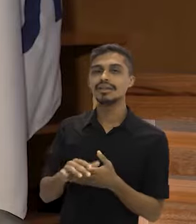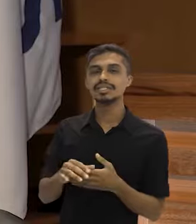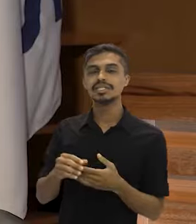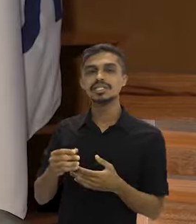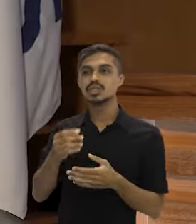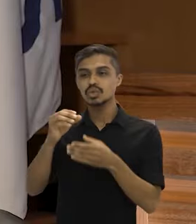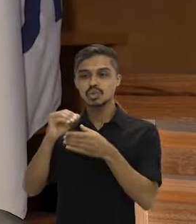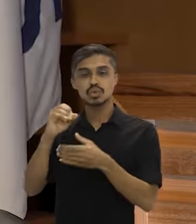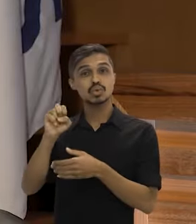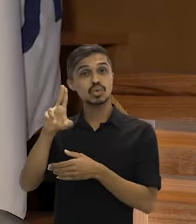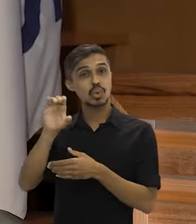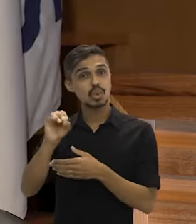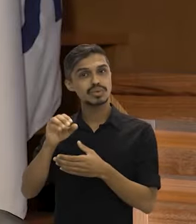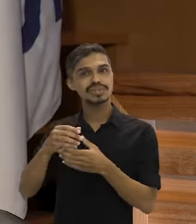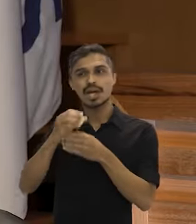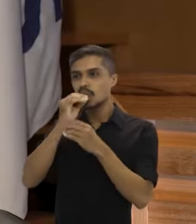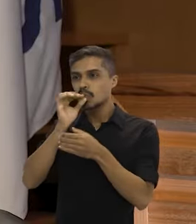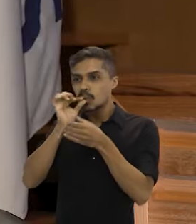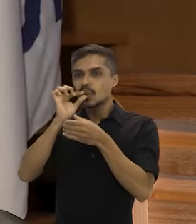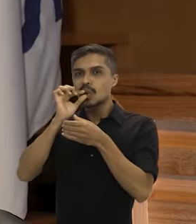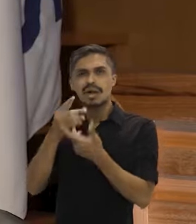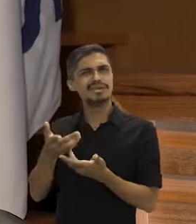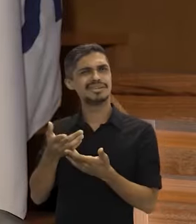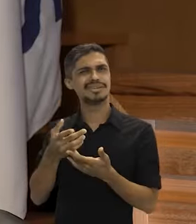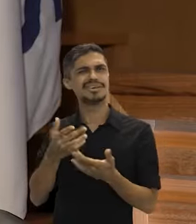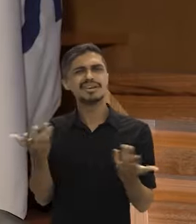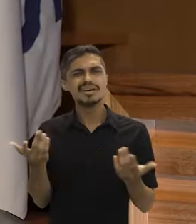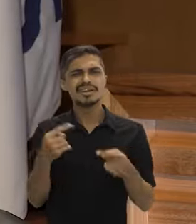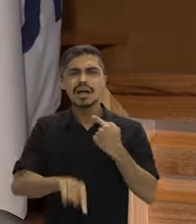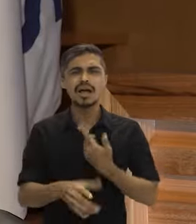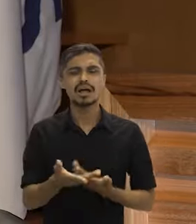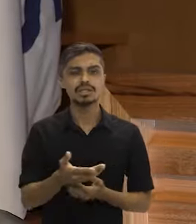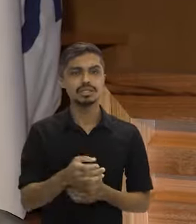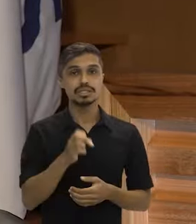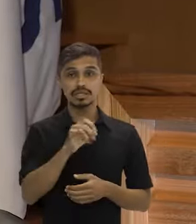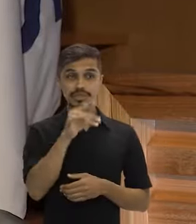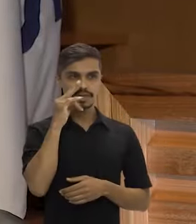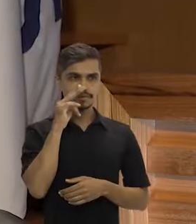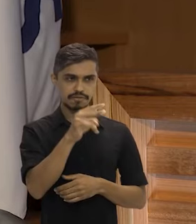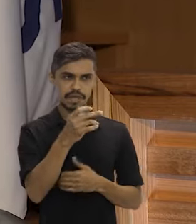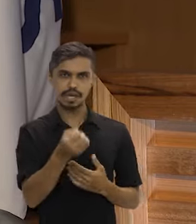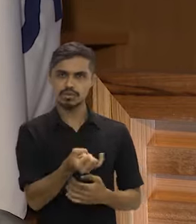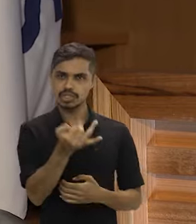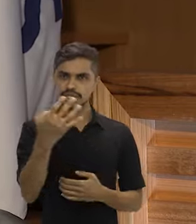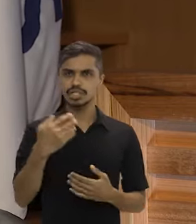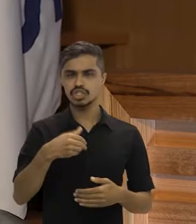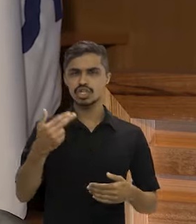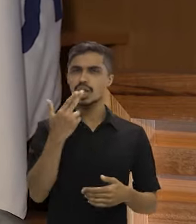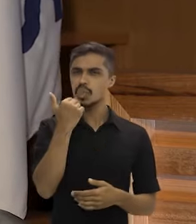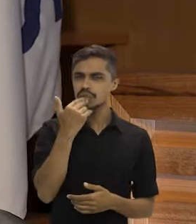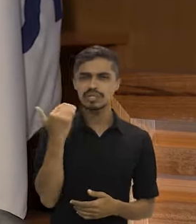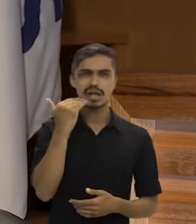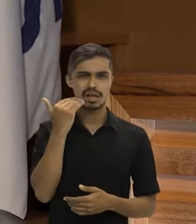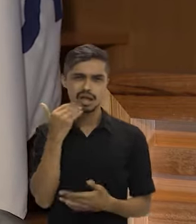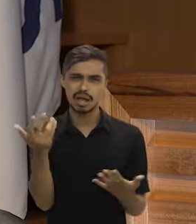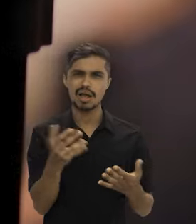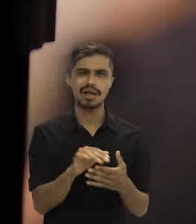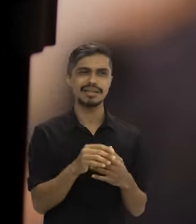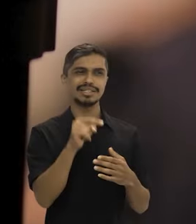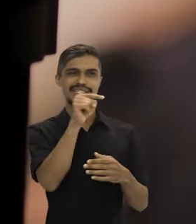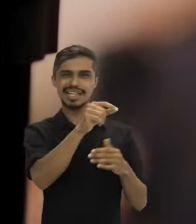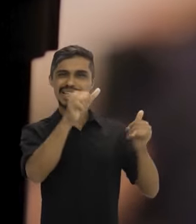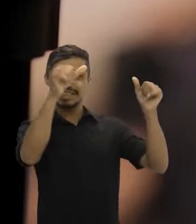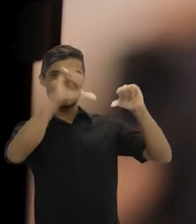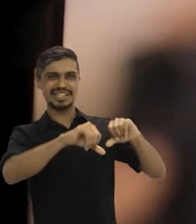Então, você tem uma criança na Amazônia que é a mais desnutrida, se você olhar os índices de desnutrição e fome no Brasil, na